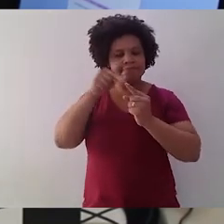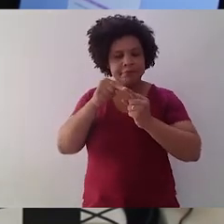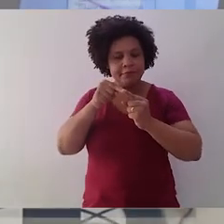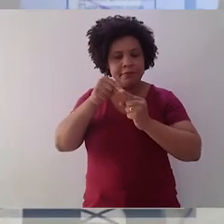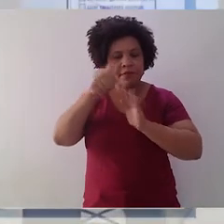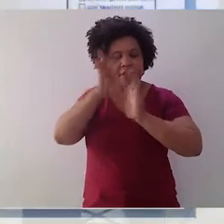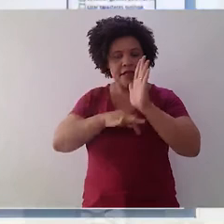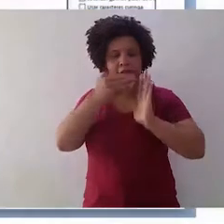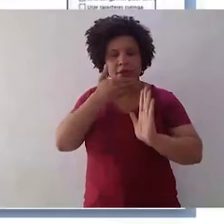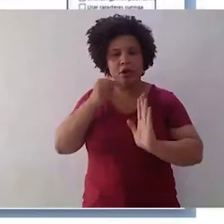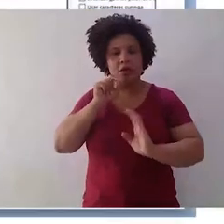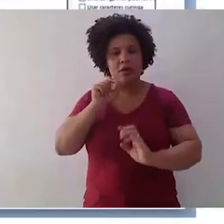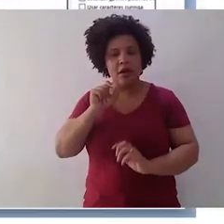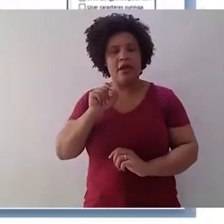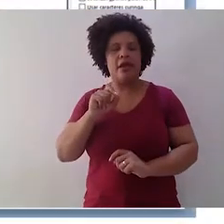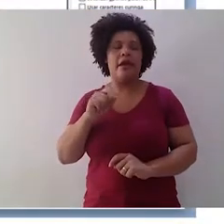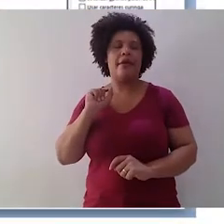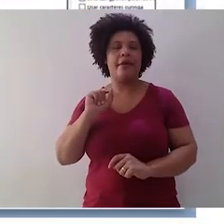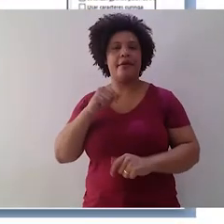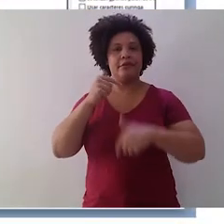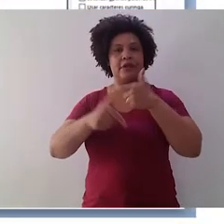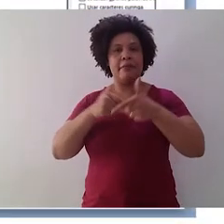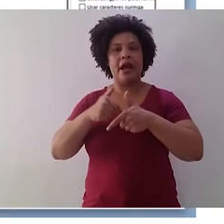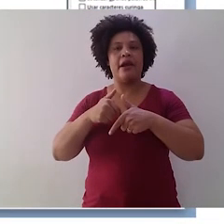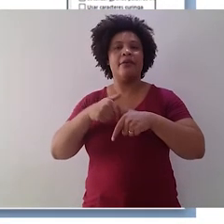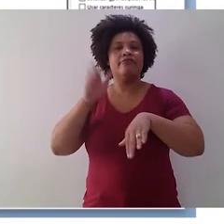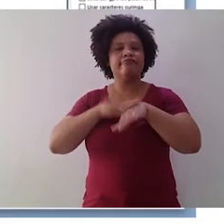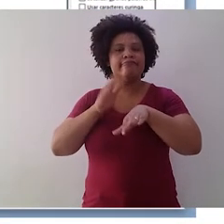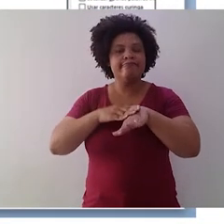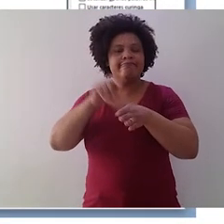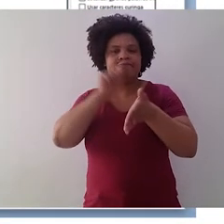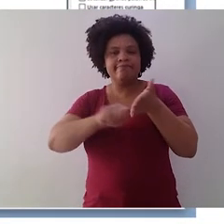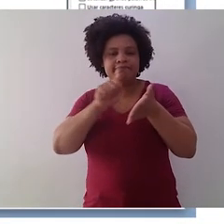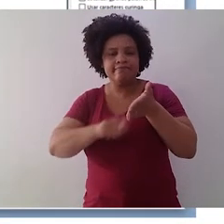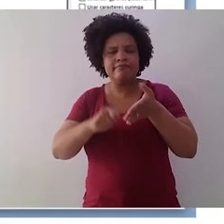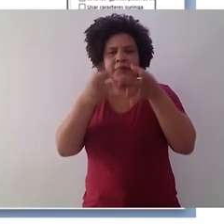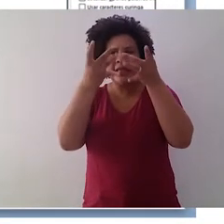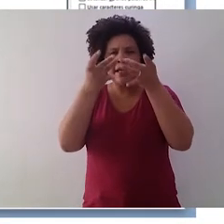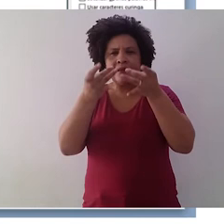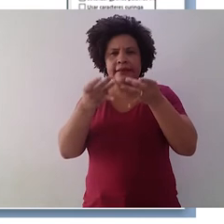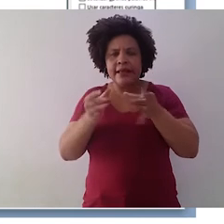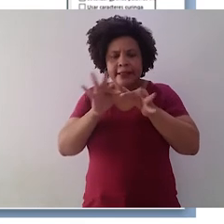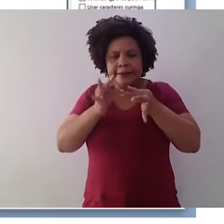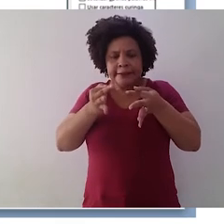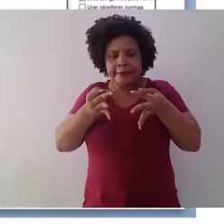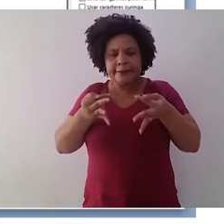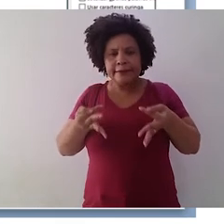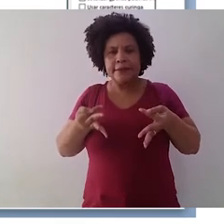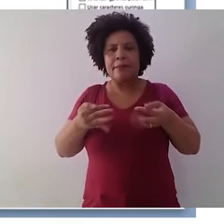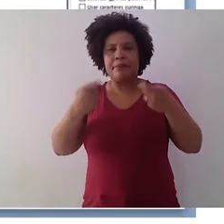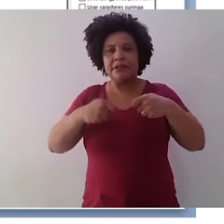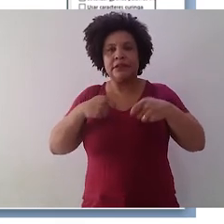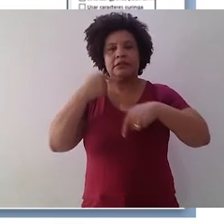melhorar. E esse é um trabalho que eu diria artesanal, é um trabalho delicado, é um trabalho que exige labor,